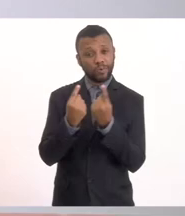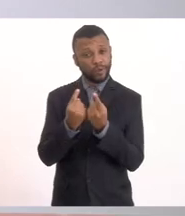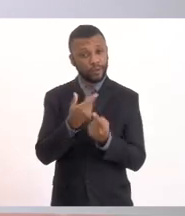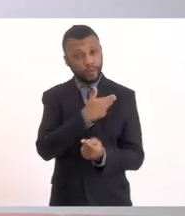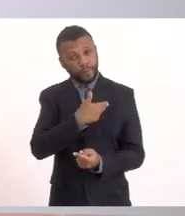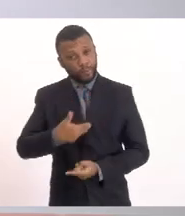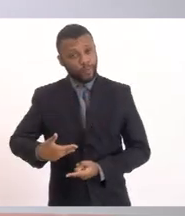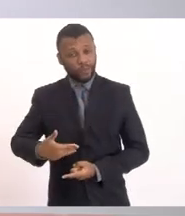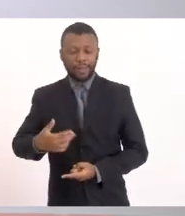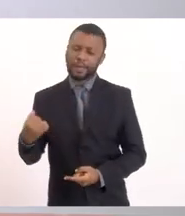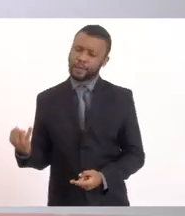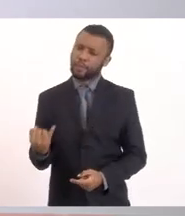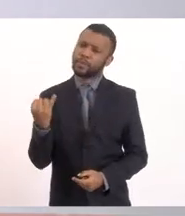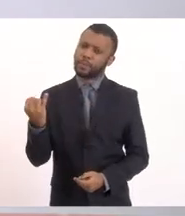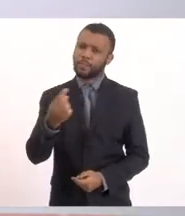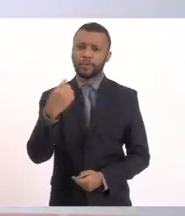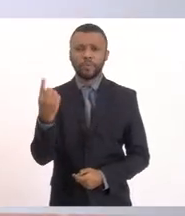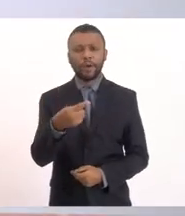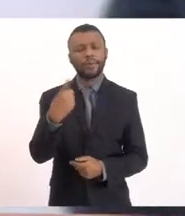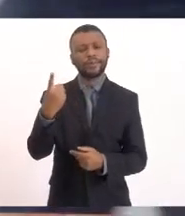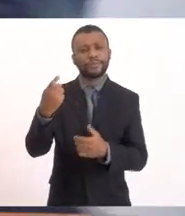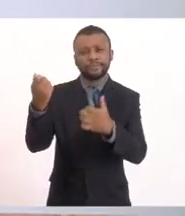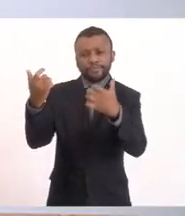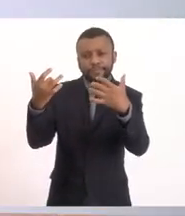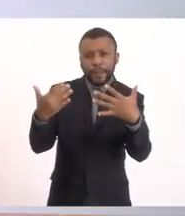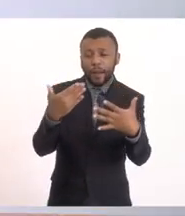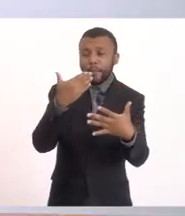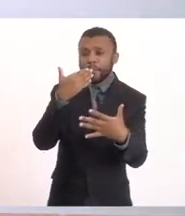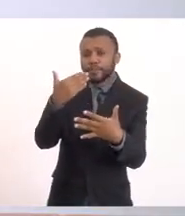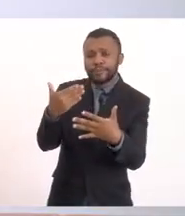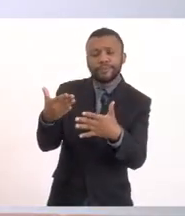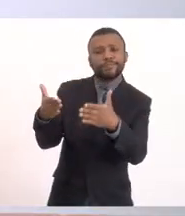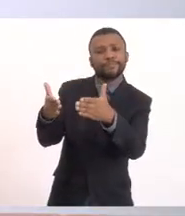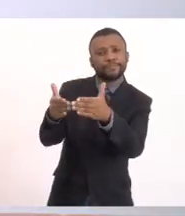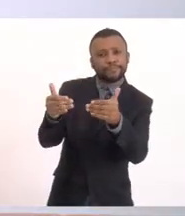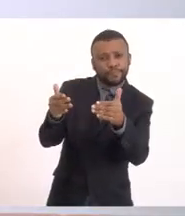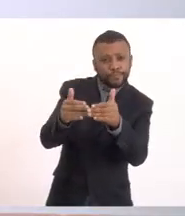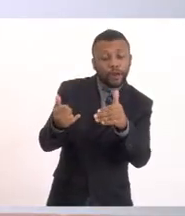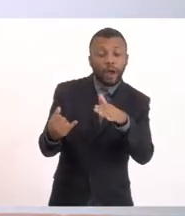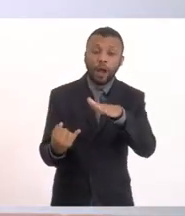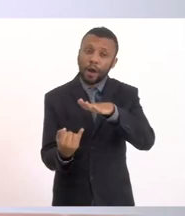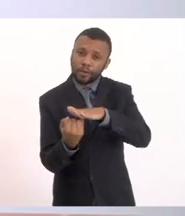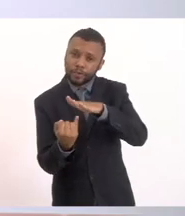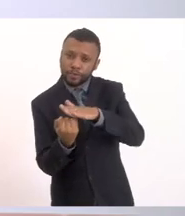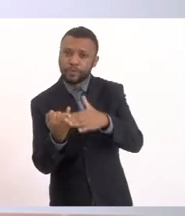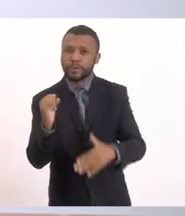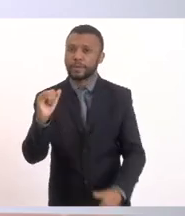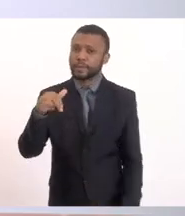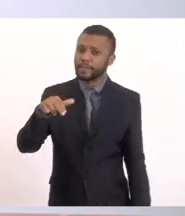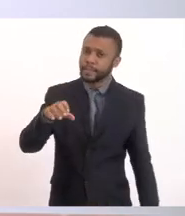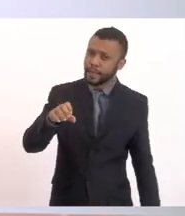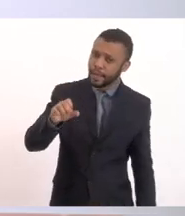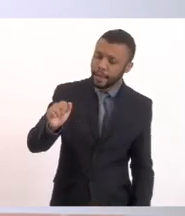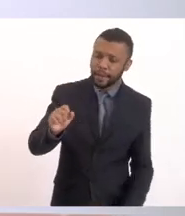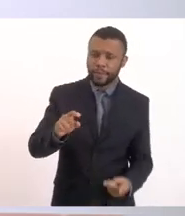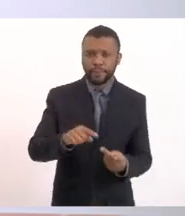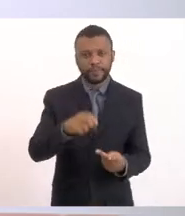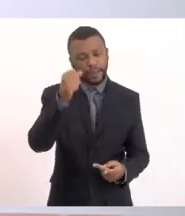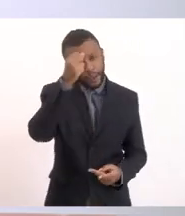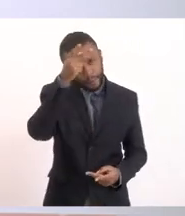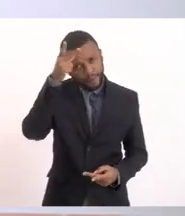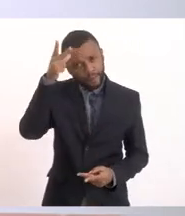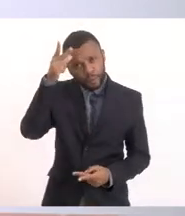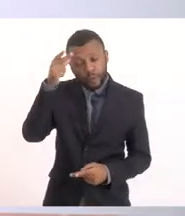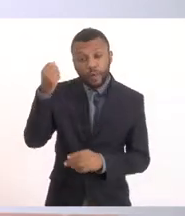a gente fazer os questionamentos necessários ao INEA, à Prefeitura, à concessionária da região